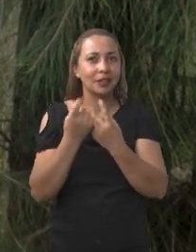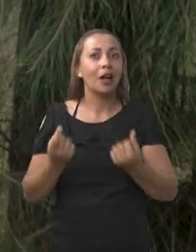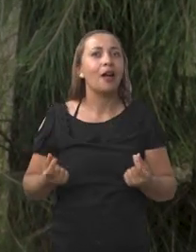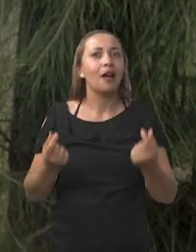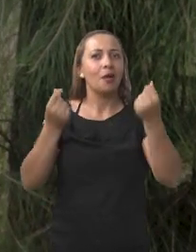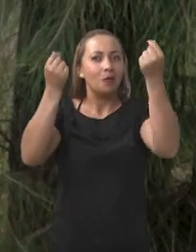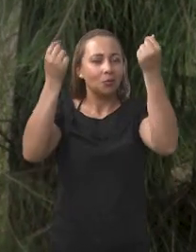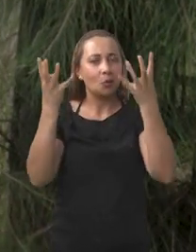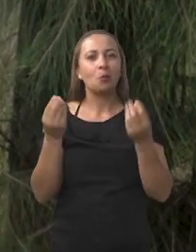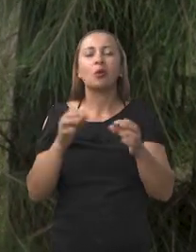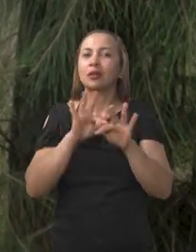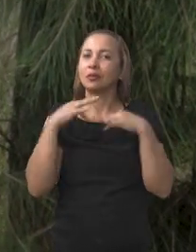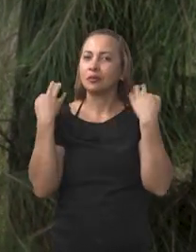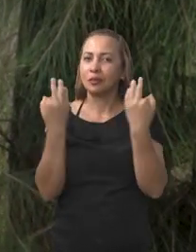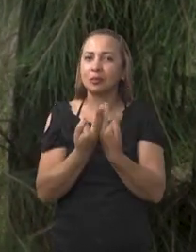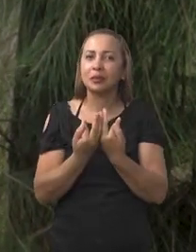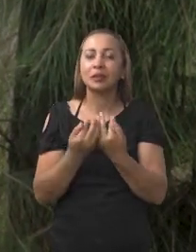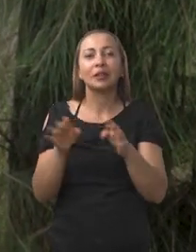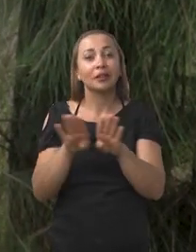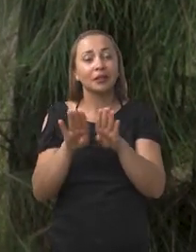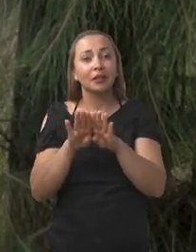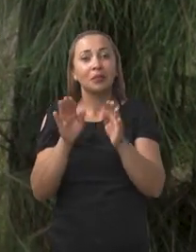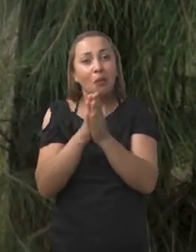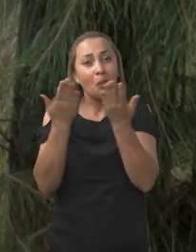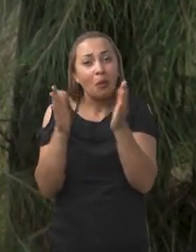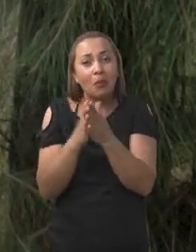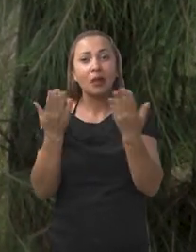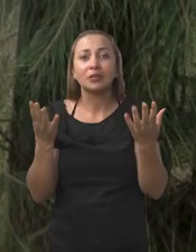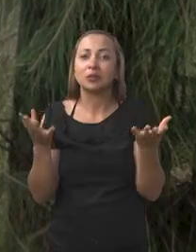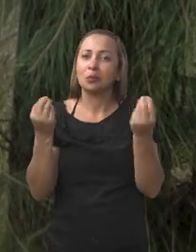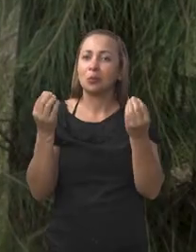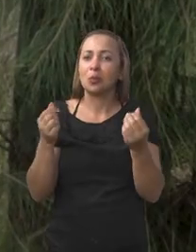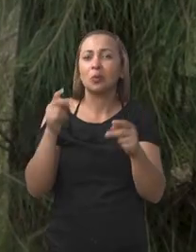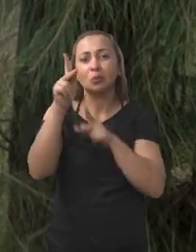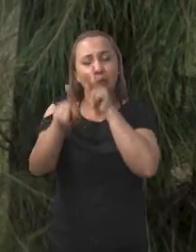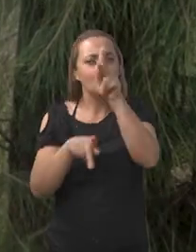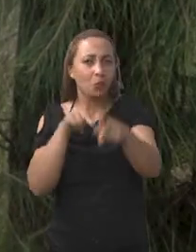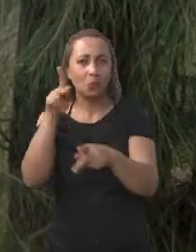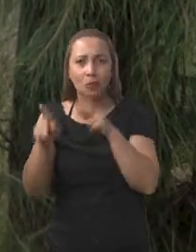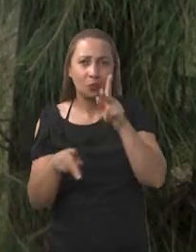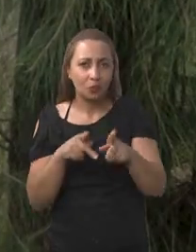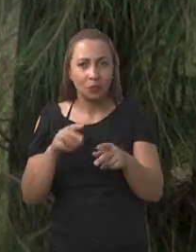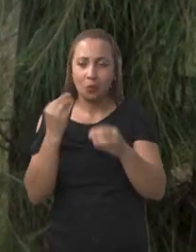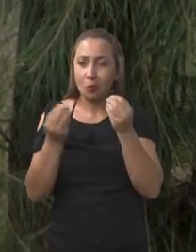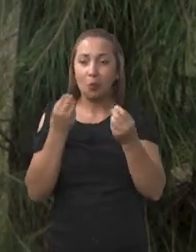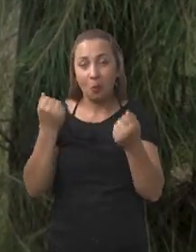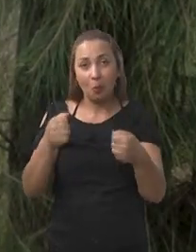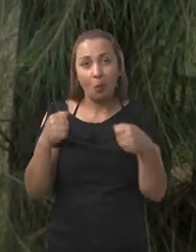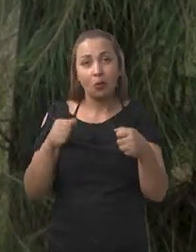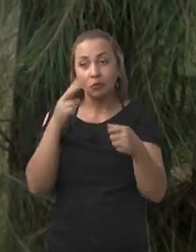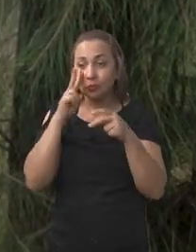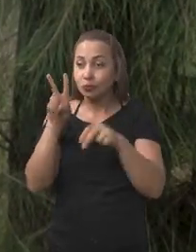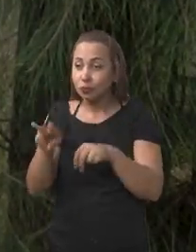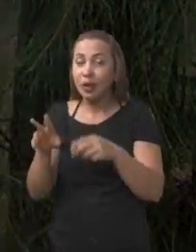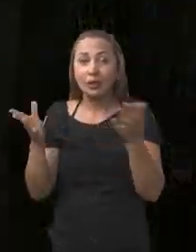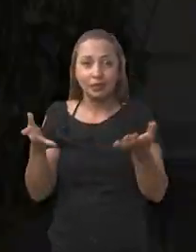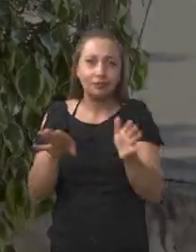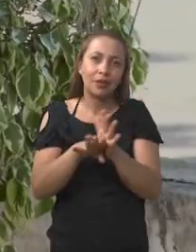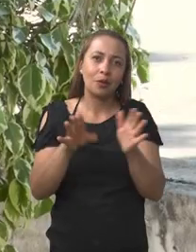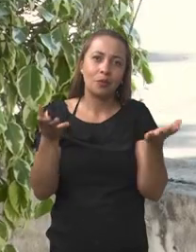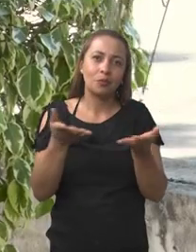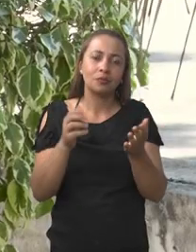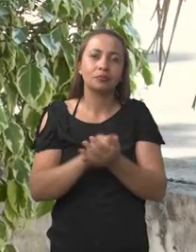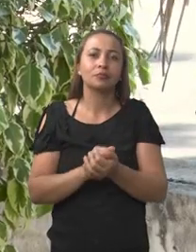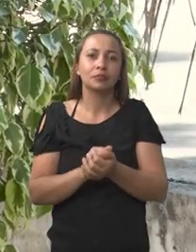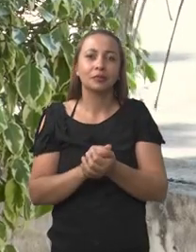enriqueceu muitas famílias e empobreceu a maioria da população, como a gente pode verificar até hoje, né?